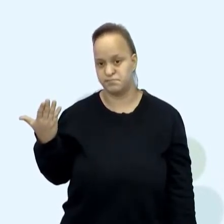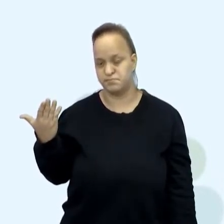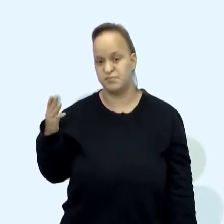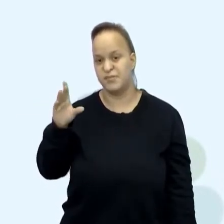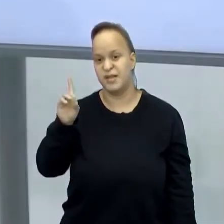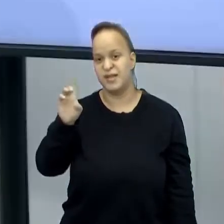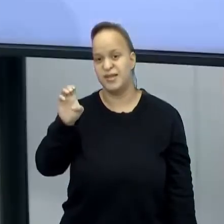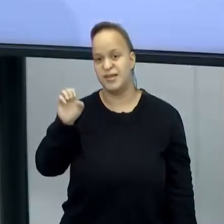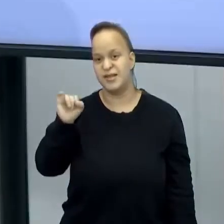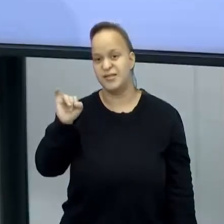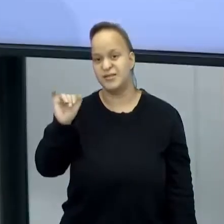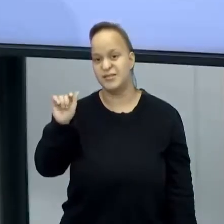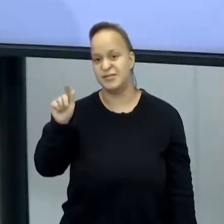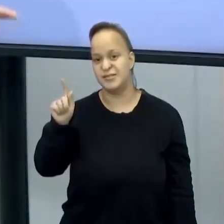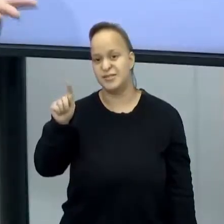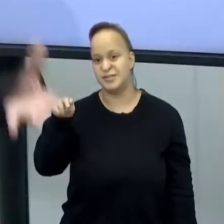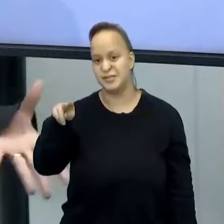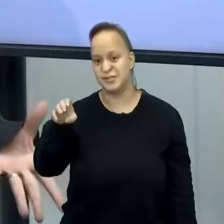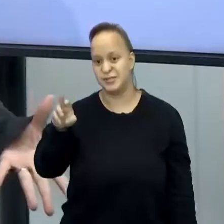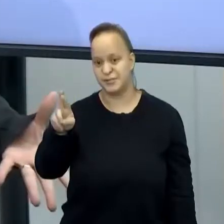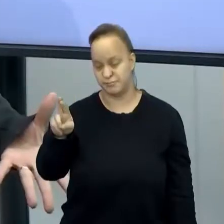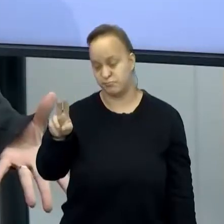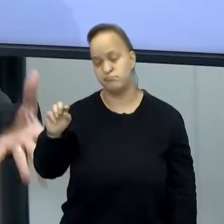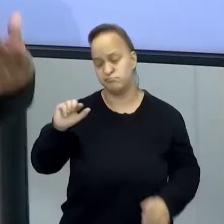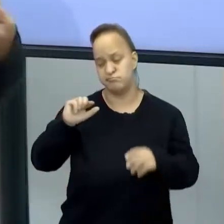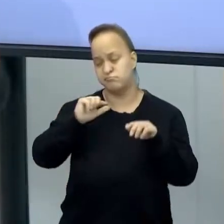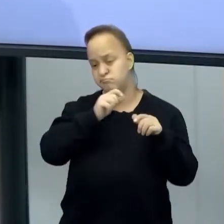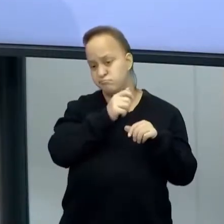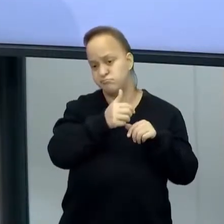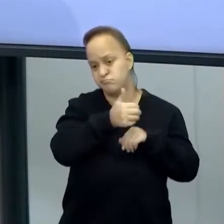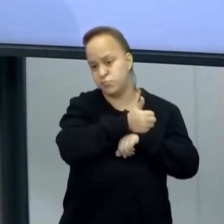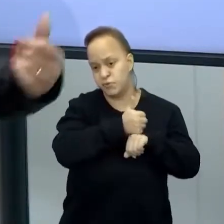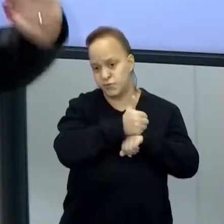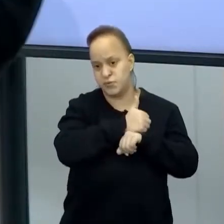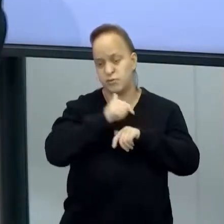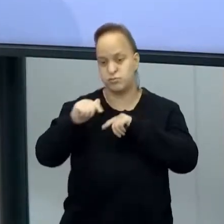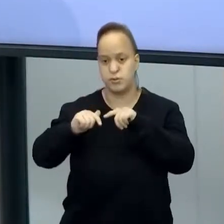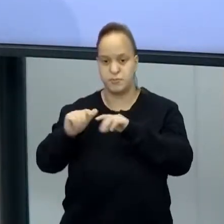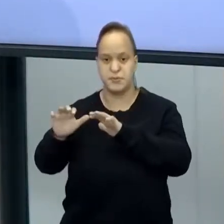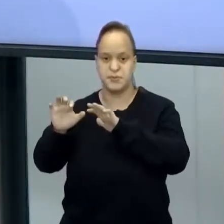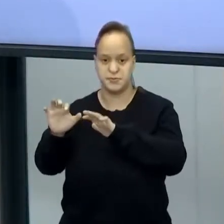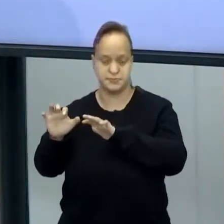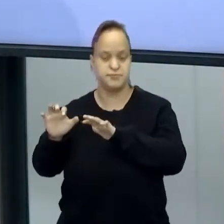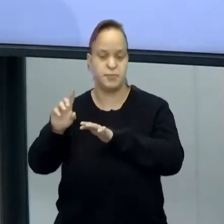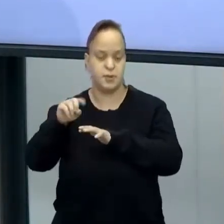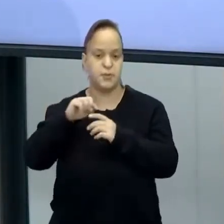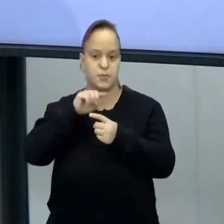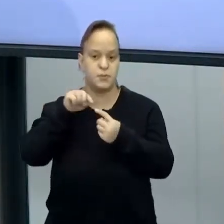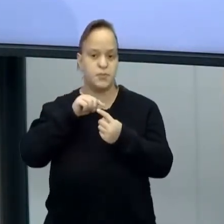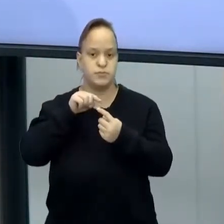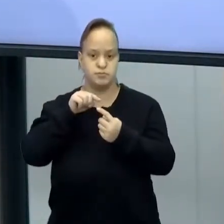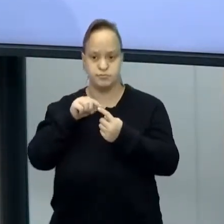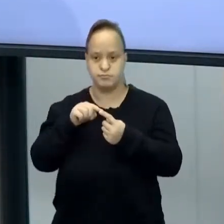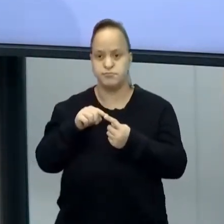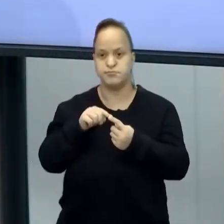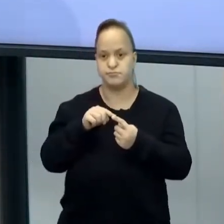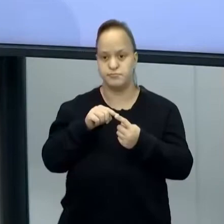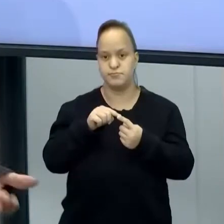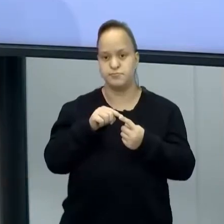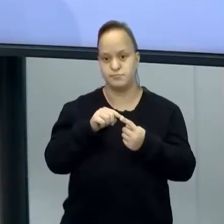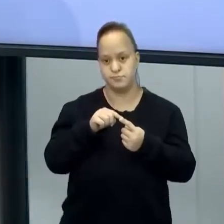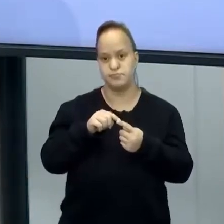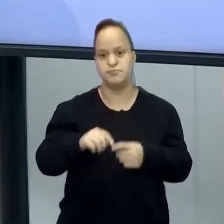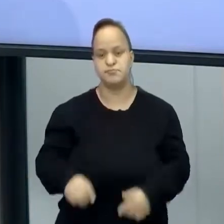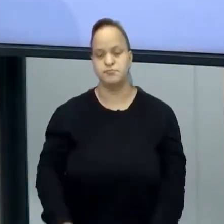falar sobre essas pessoas que trabalham com design, certo? Esse é o objetivo. Eu dei um spoiler aí já,